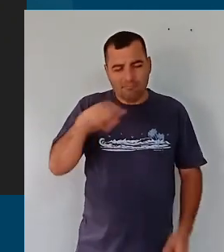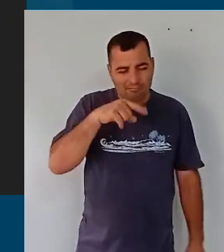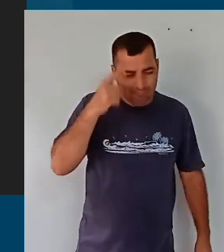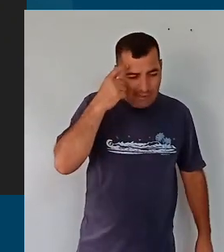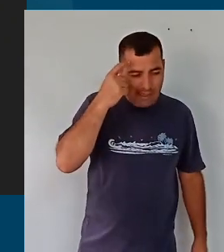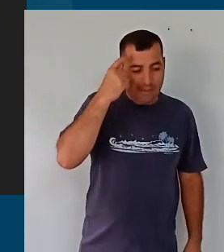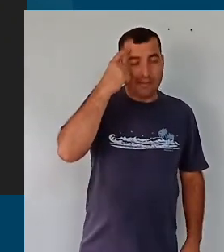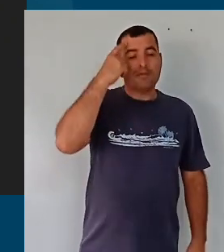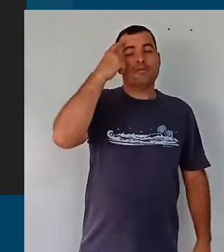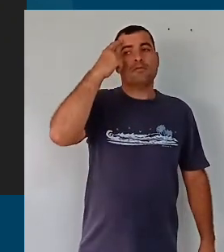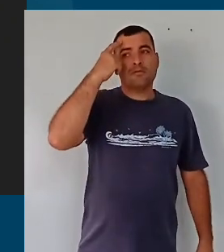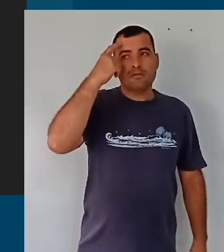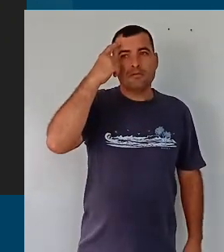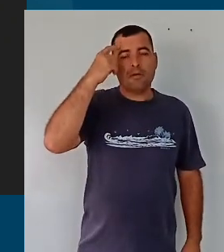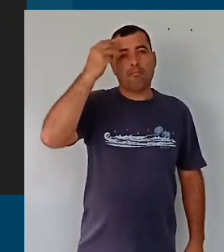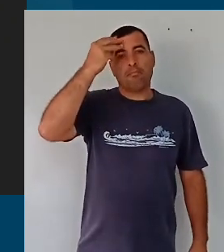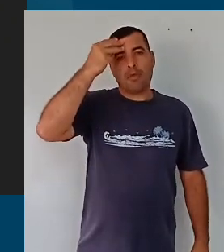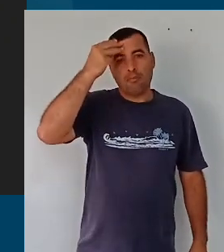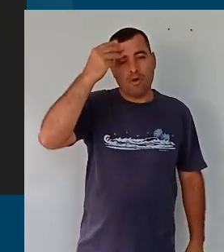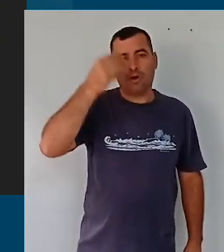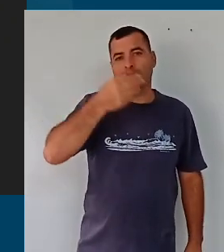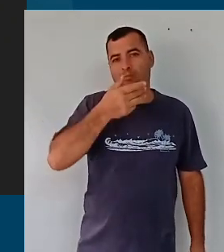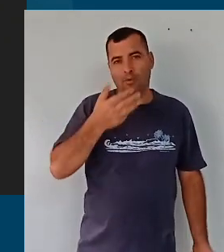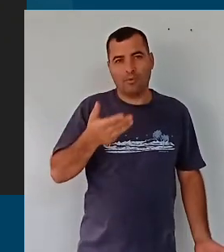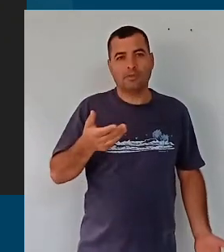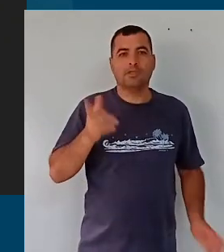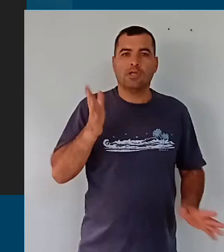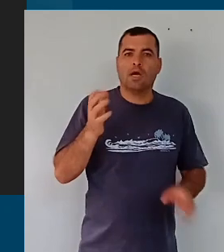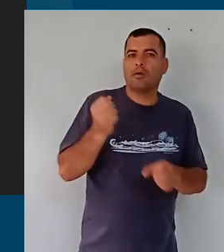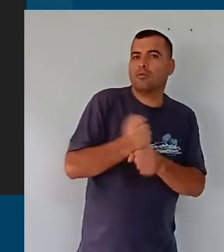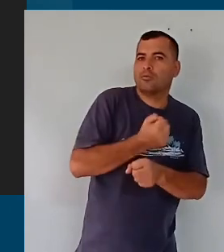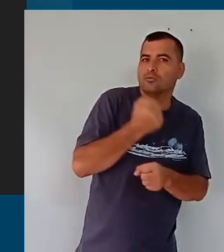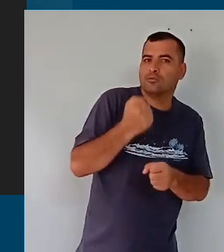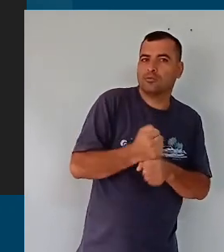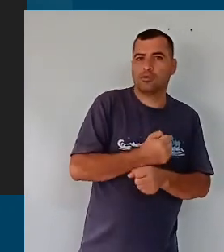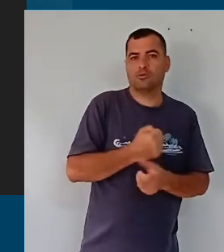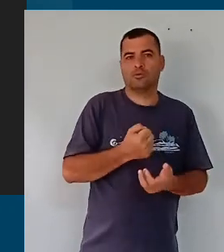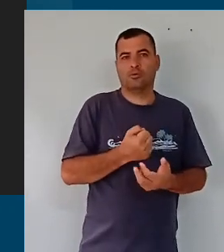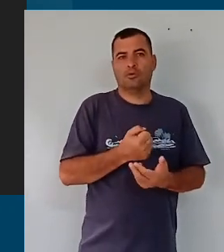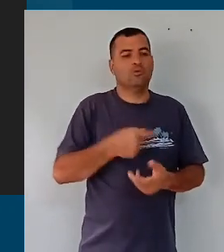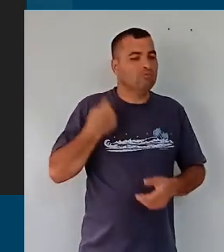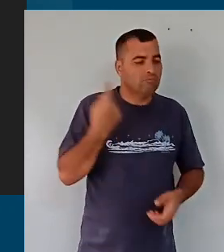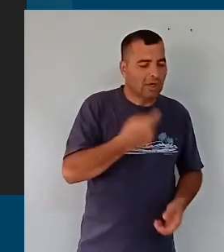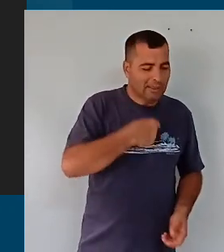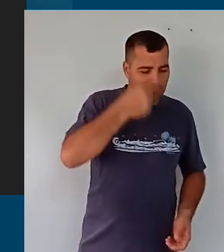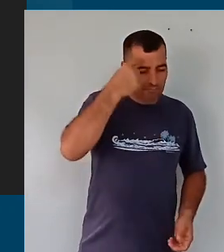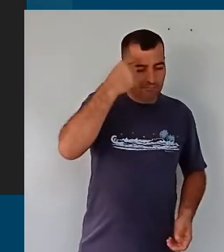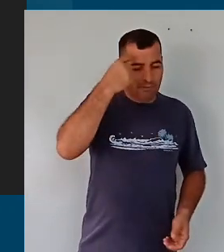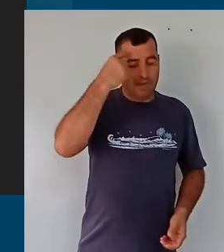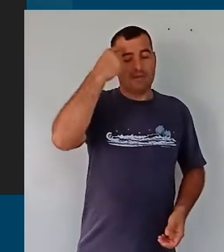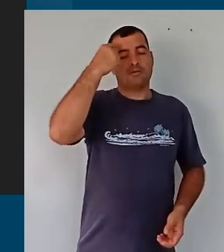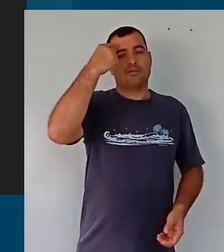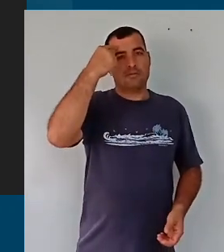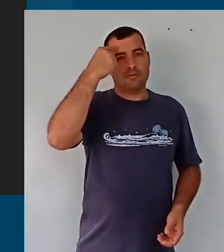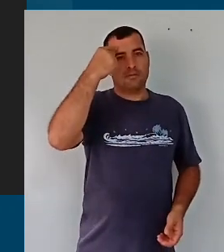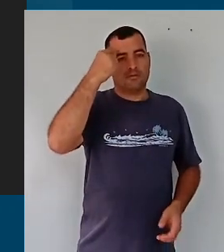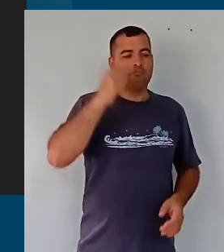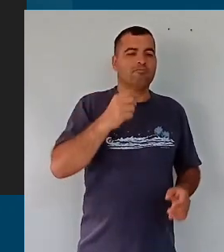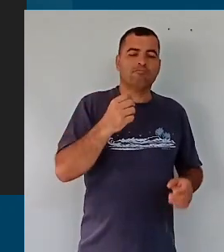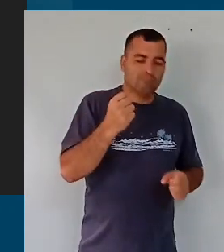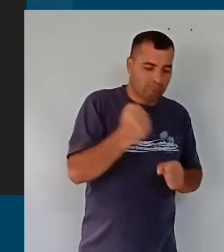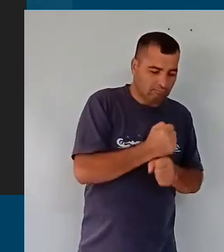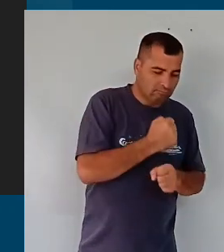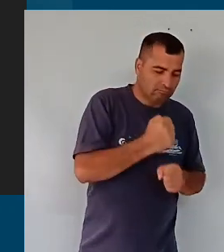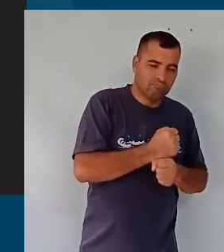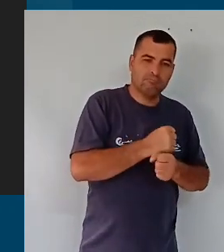reflexão, trazer na memória tudo o que foi construído para essa reflexão estrutural